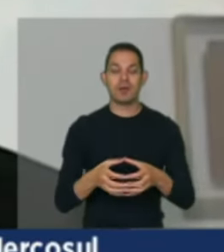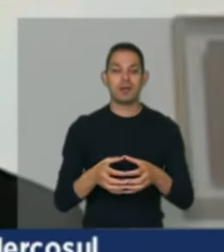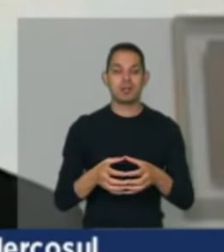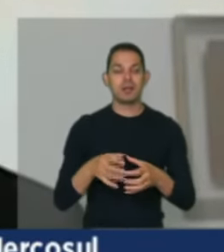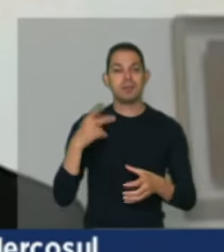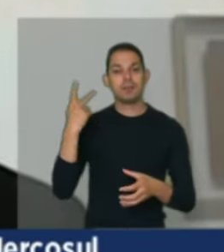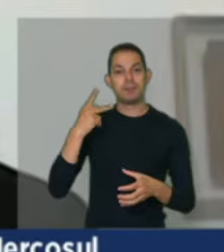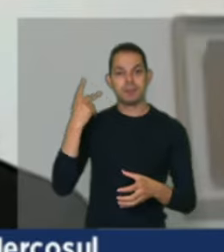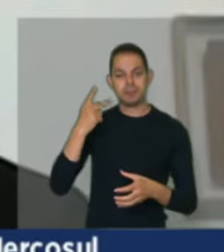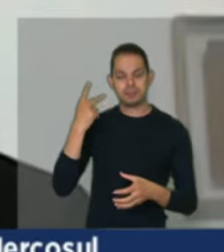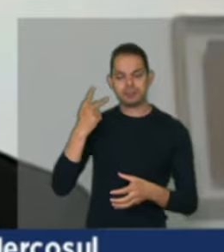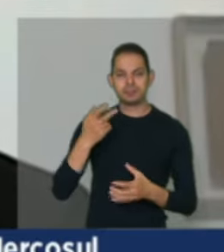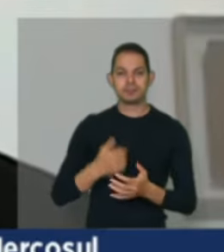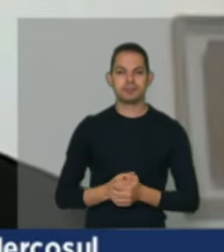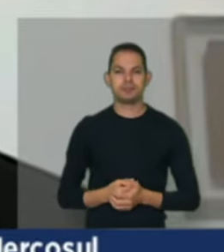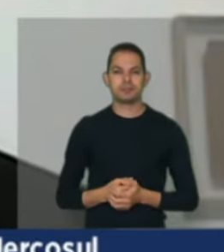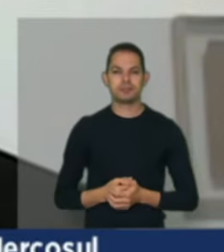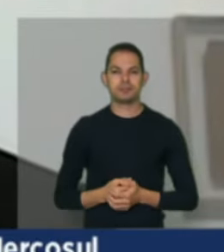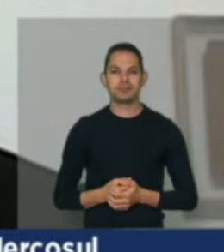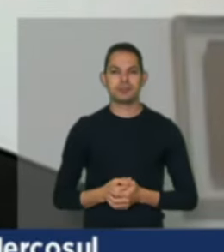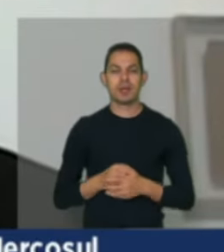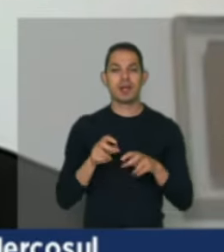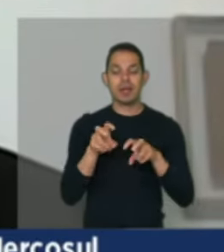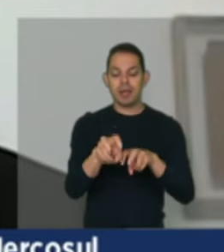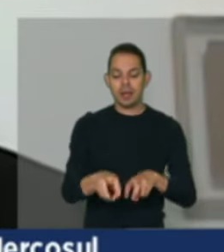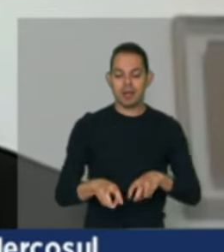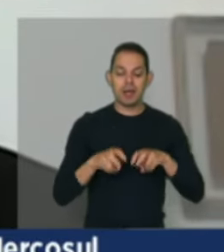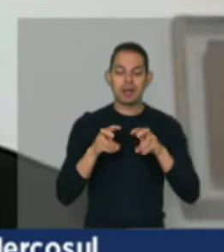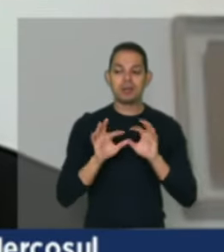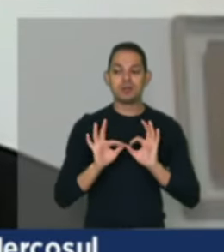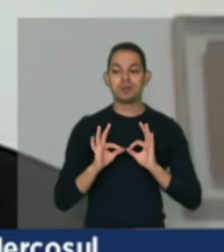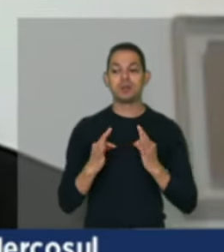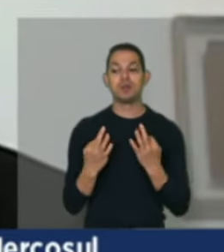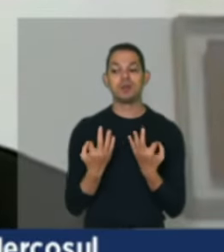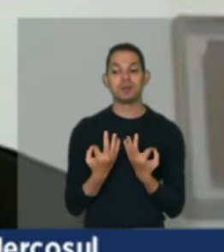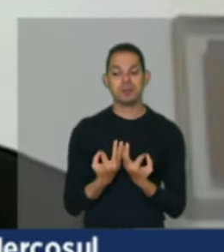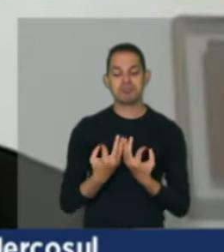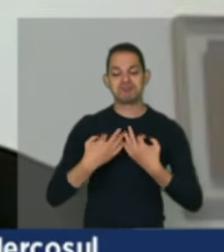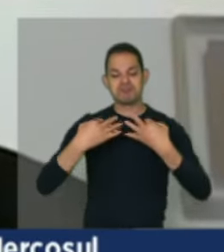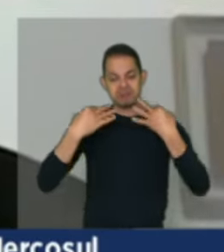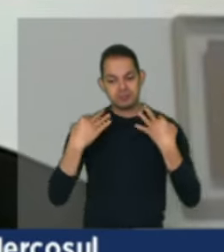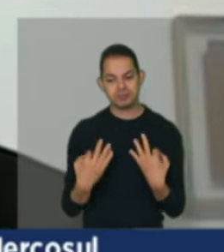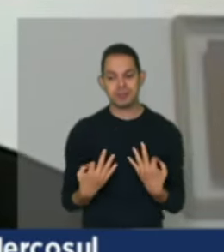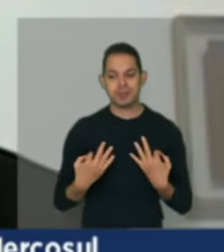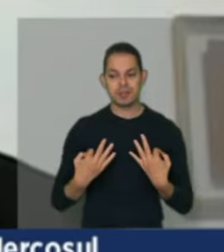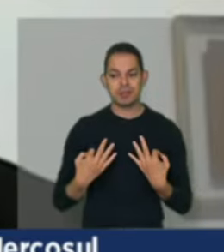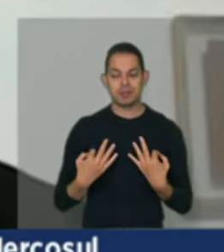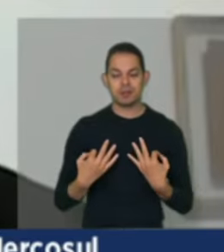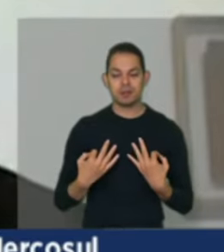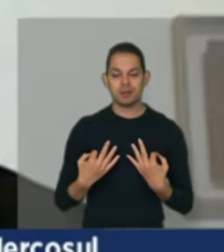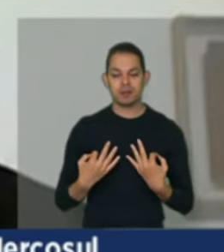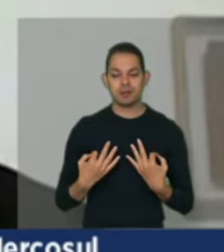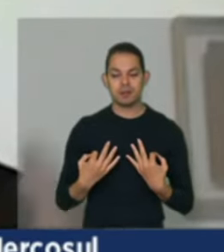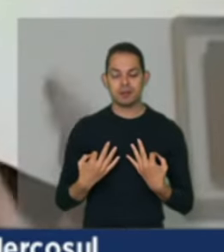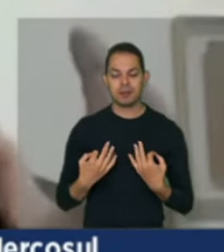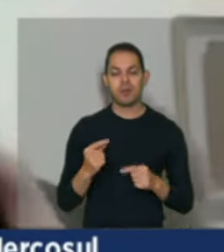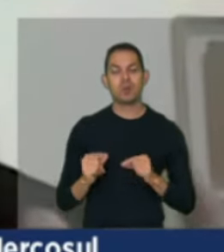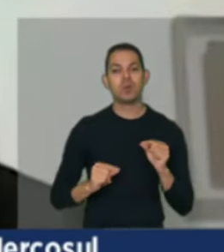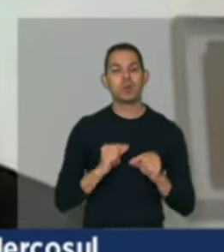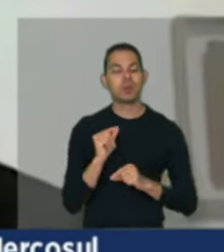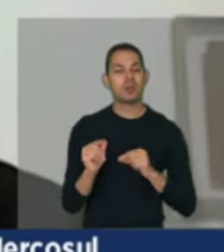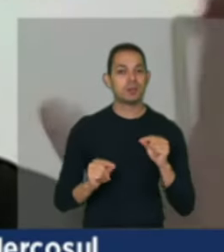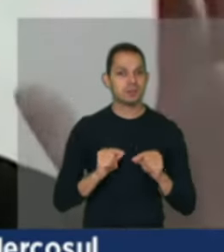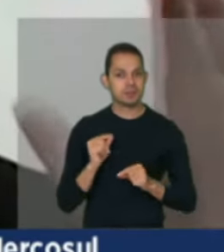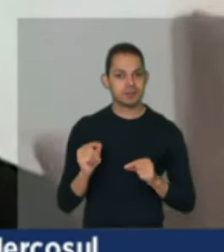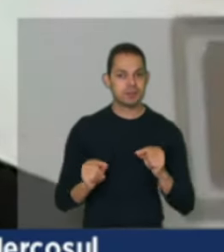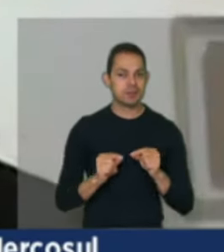este governo. Agricultura familiar, sem dúvida nenhuma, é a mais